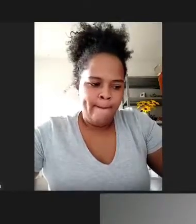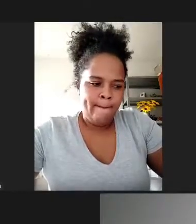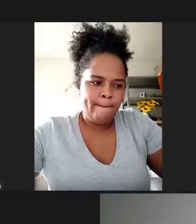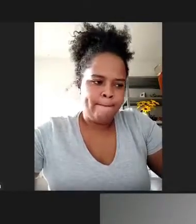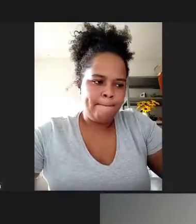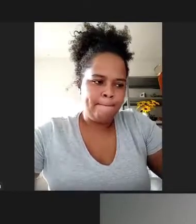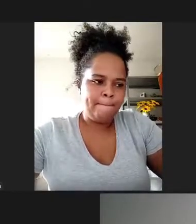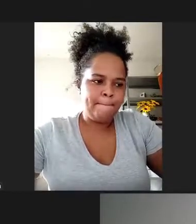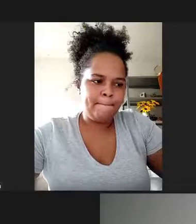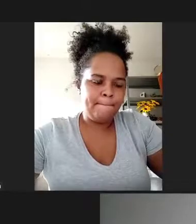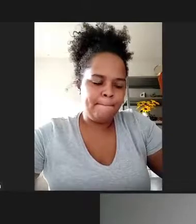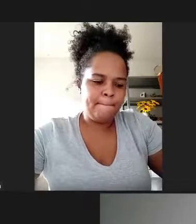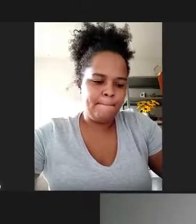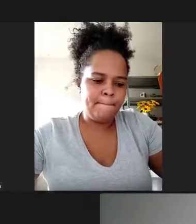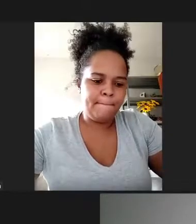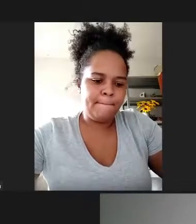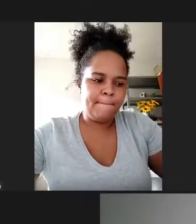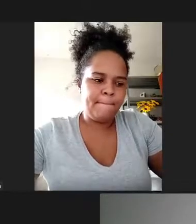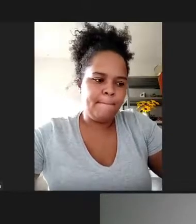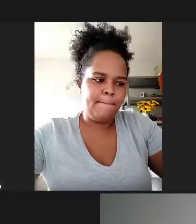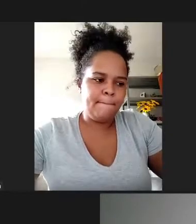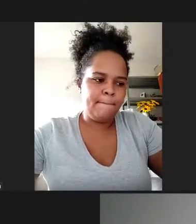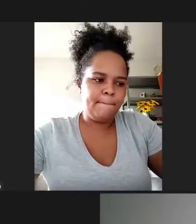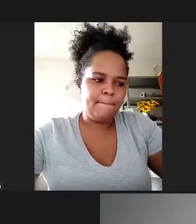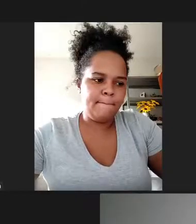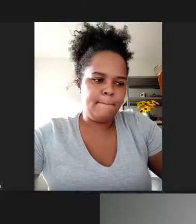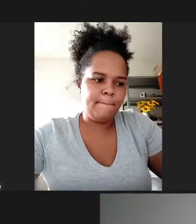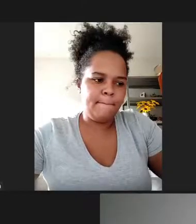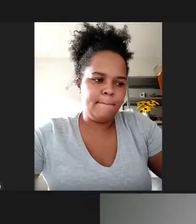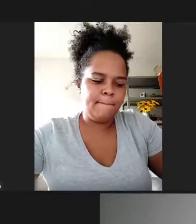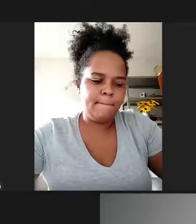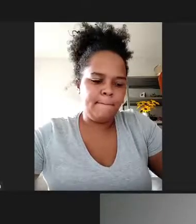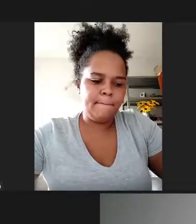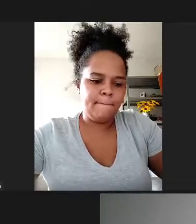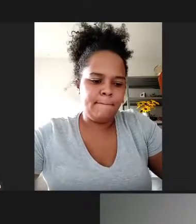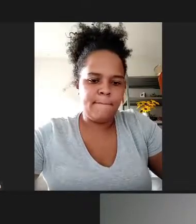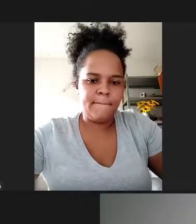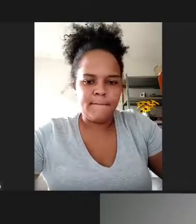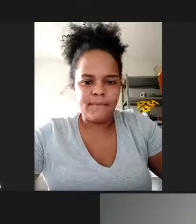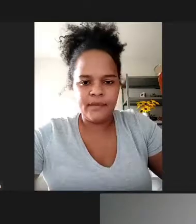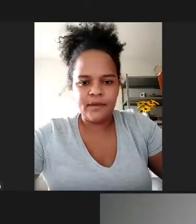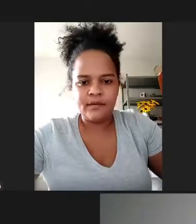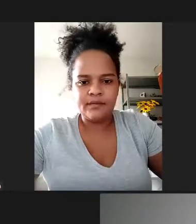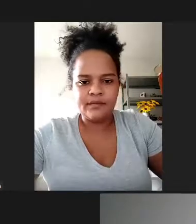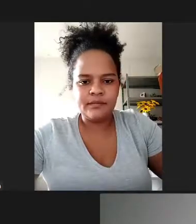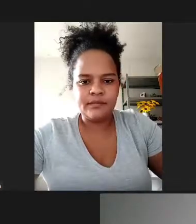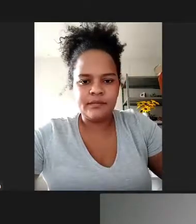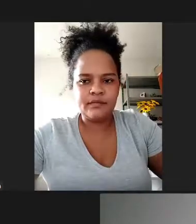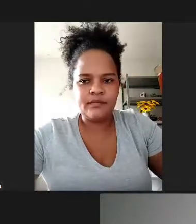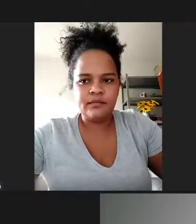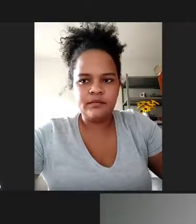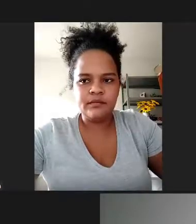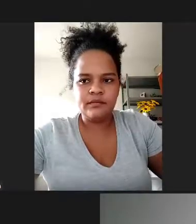por parte dos taxistas, para resolver logo a situação. Até antecipando, esse projeto pegou por base a legislação de